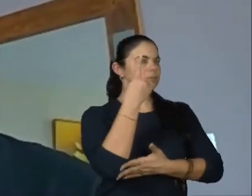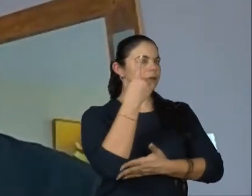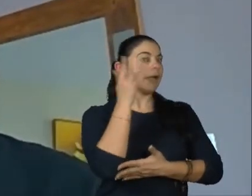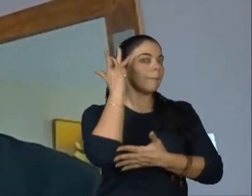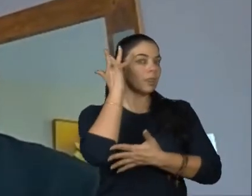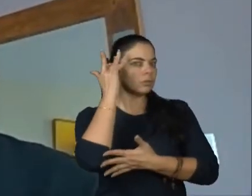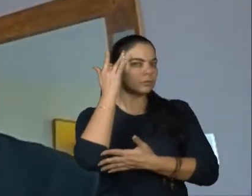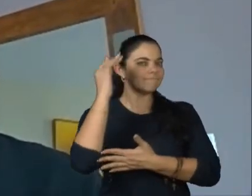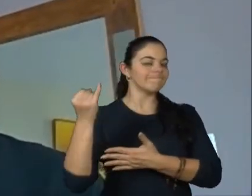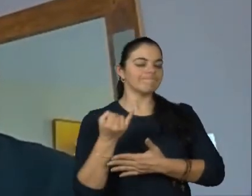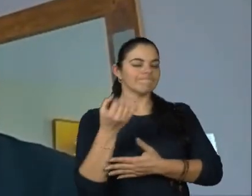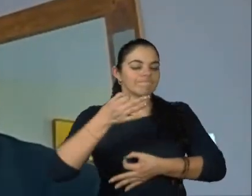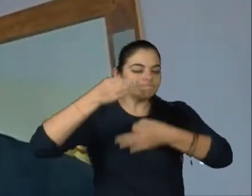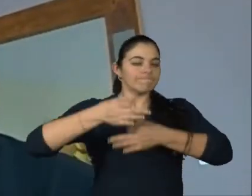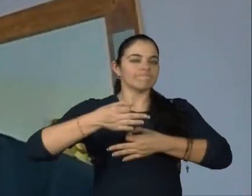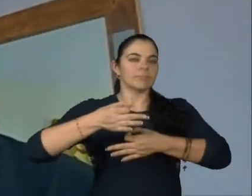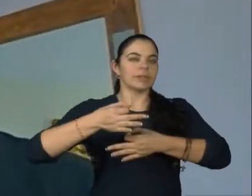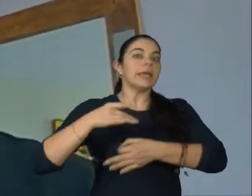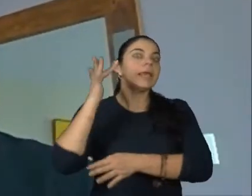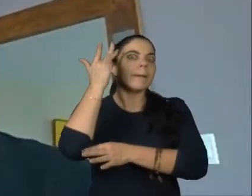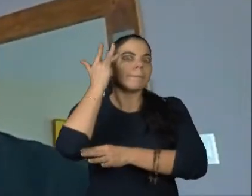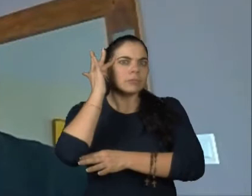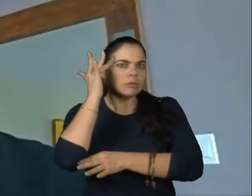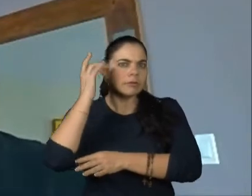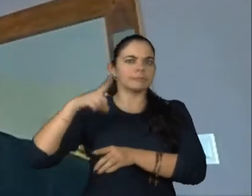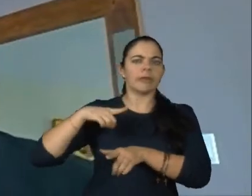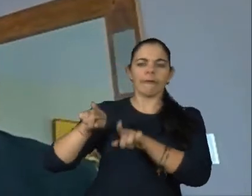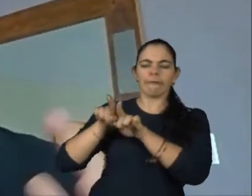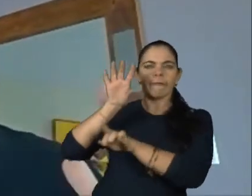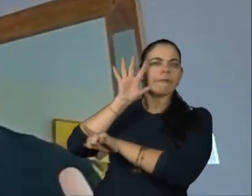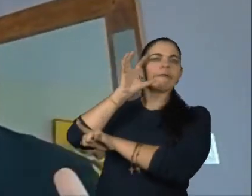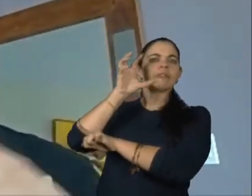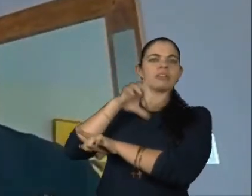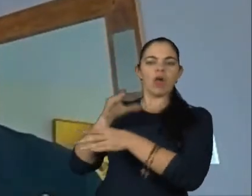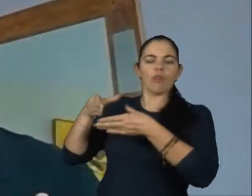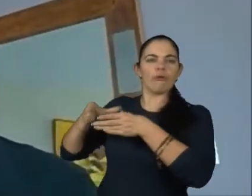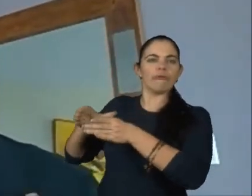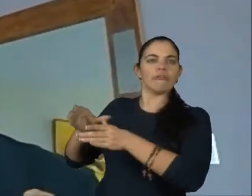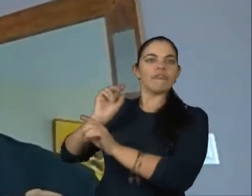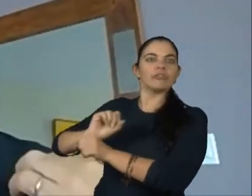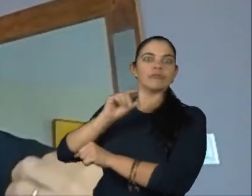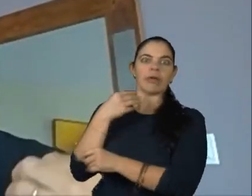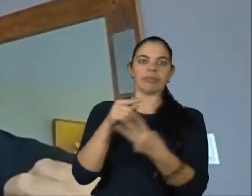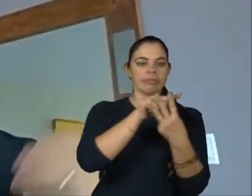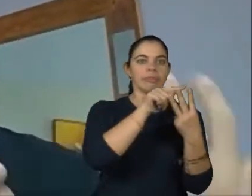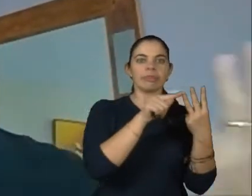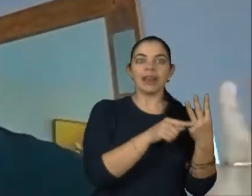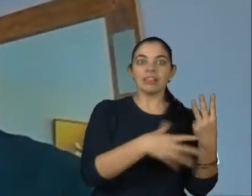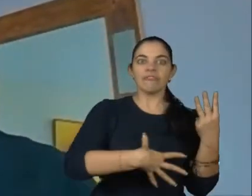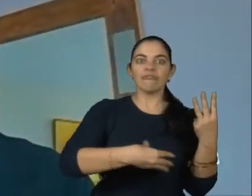circunstancial. E a maturidade é circunstancial, puxa vida, na hora que você vai ter um nenê, né? Nós temos três filhas, né?